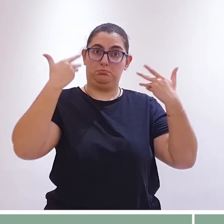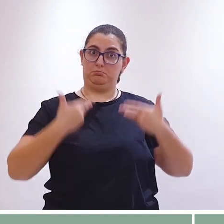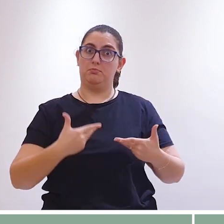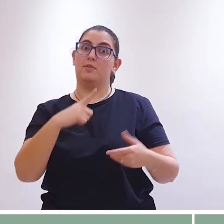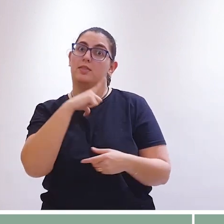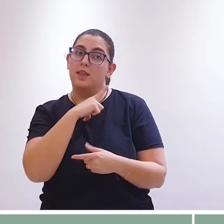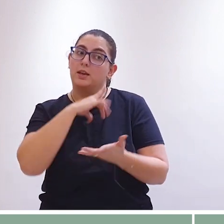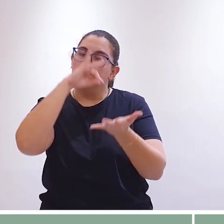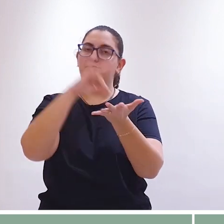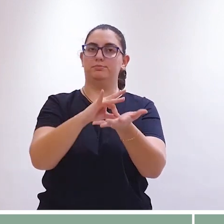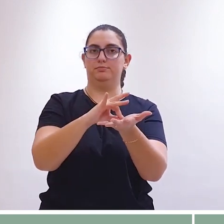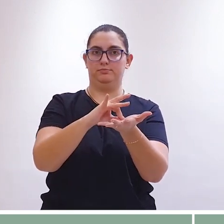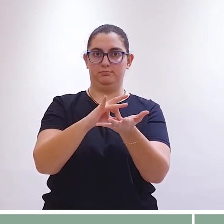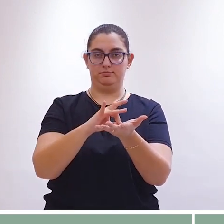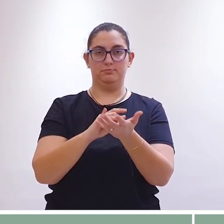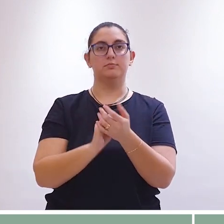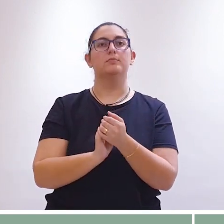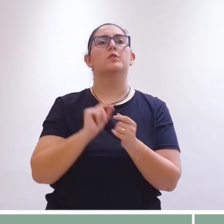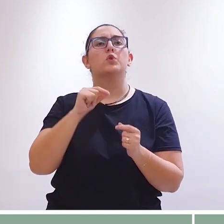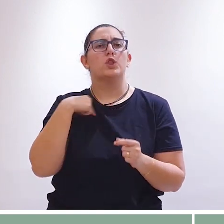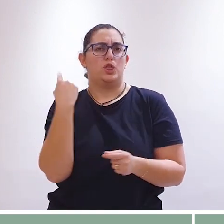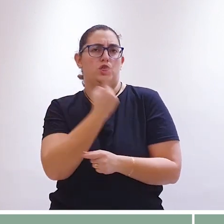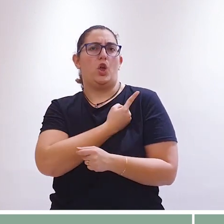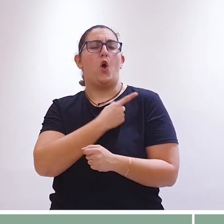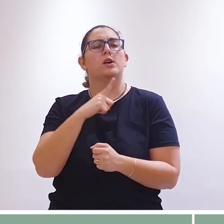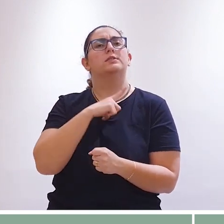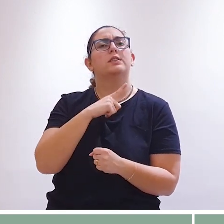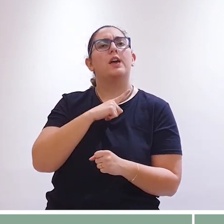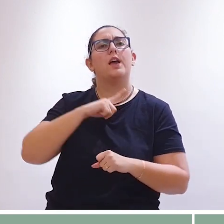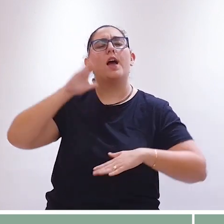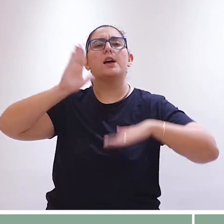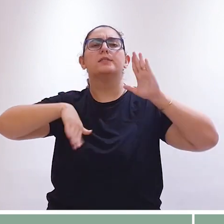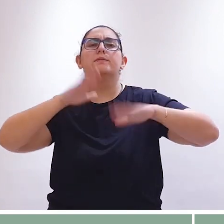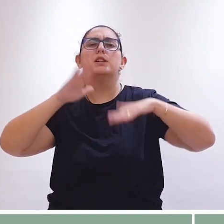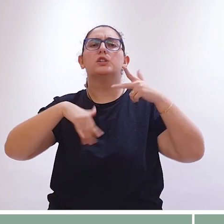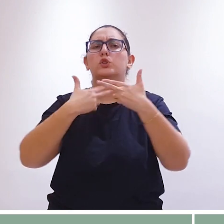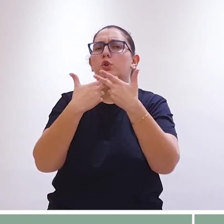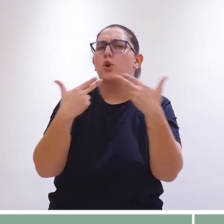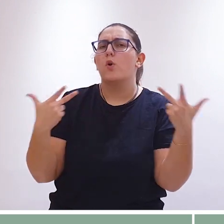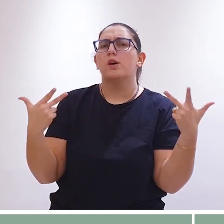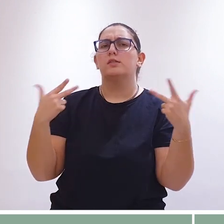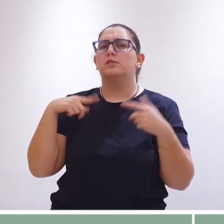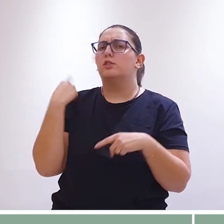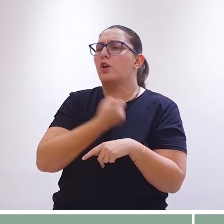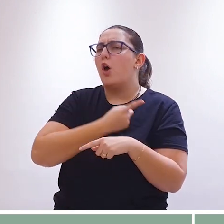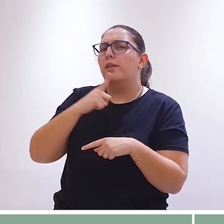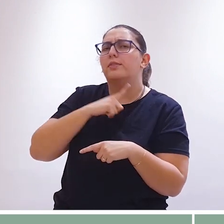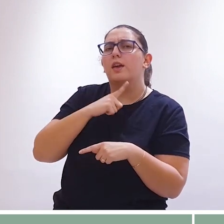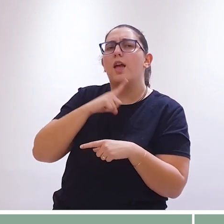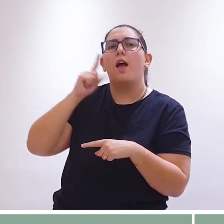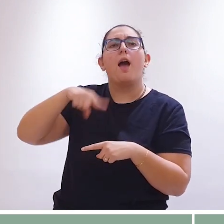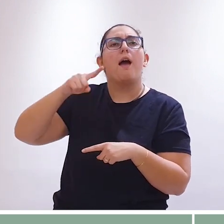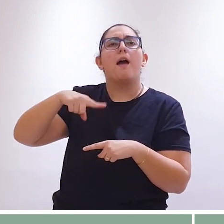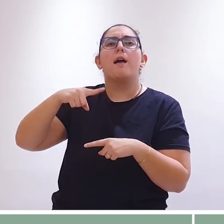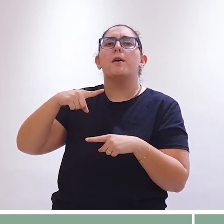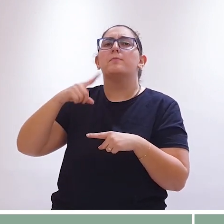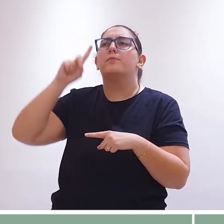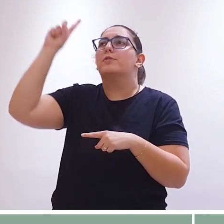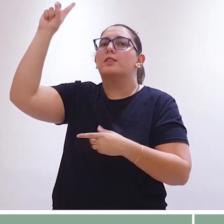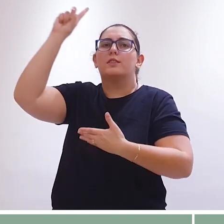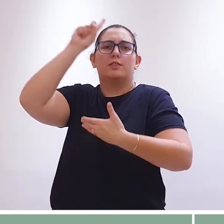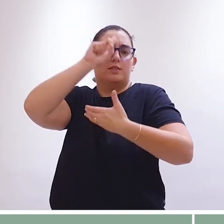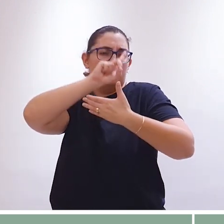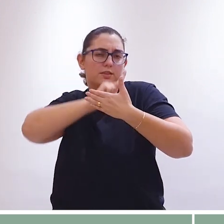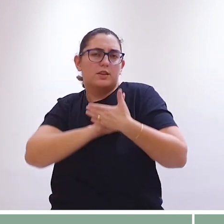cotidianamente se efetua. Isso que nós somos, isso de inominável, de indecifrável,